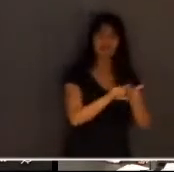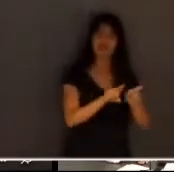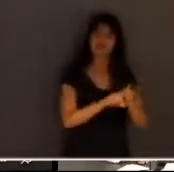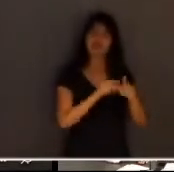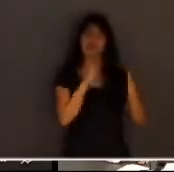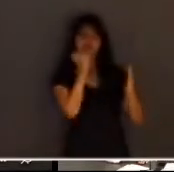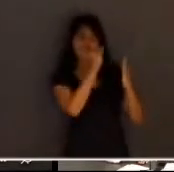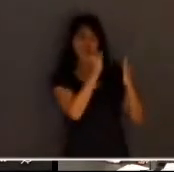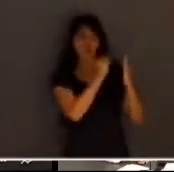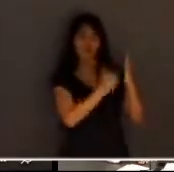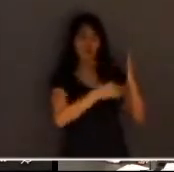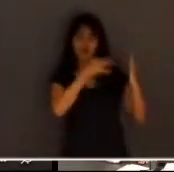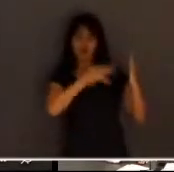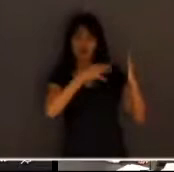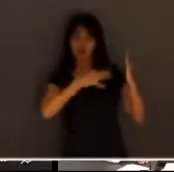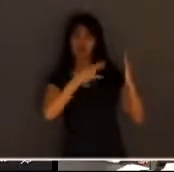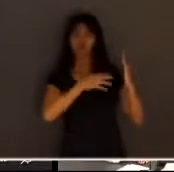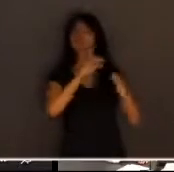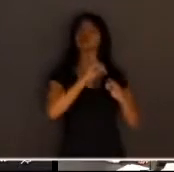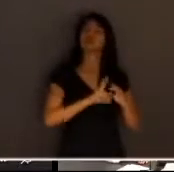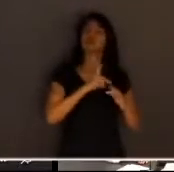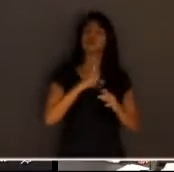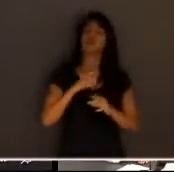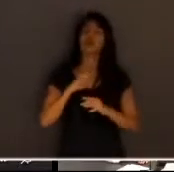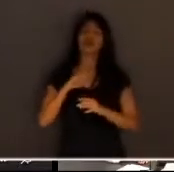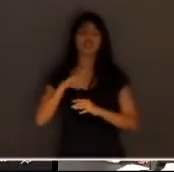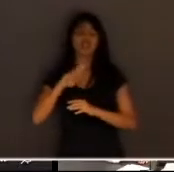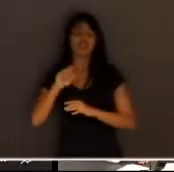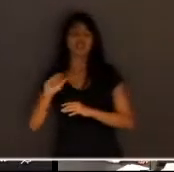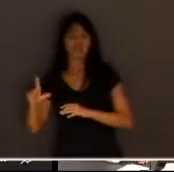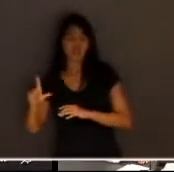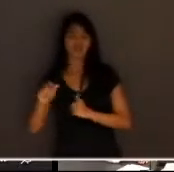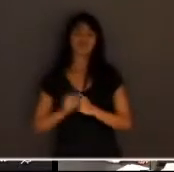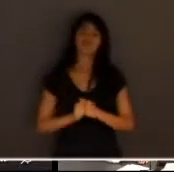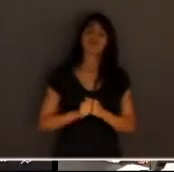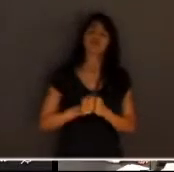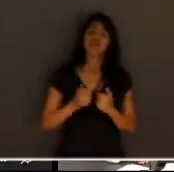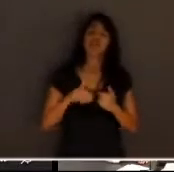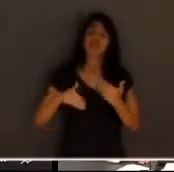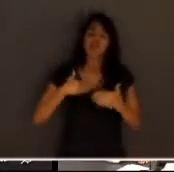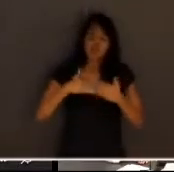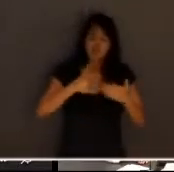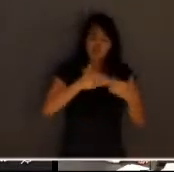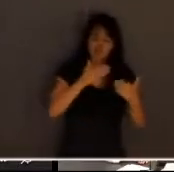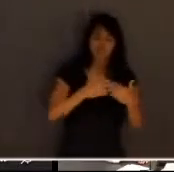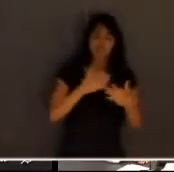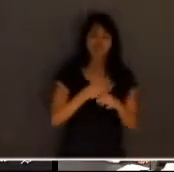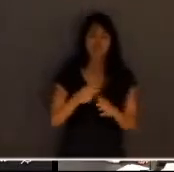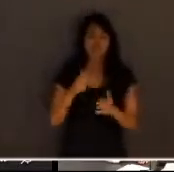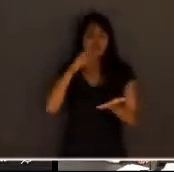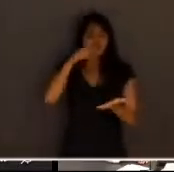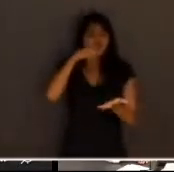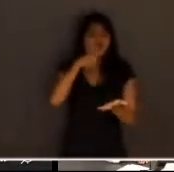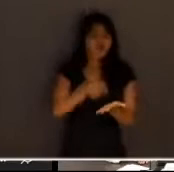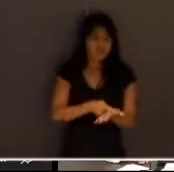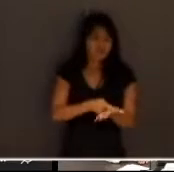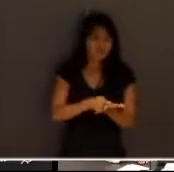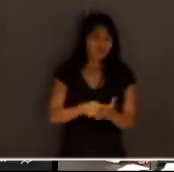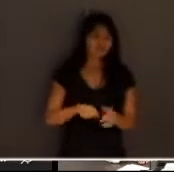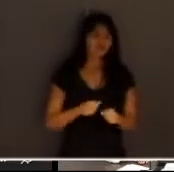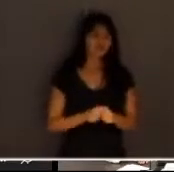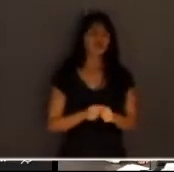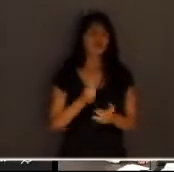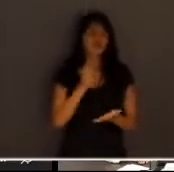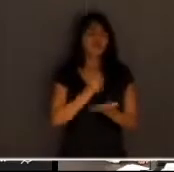efeito dissuasório do direito penal a partir da confirmação reafirmação e da